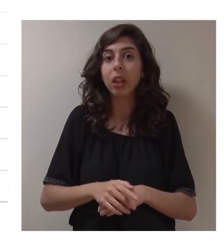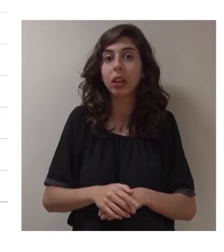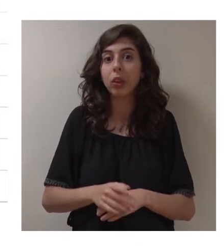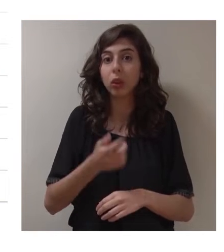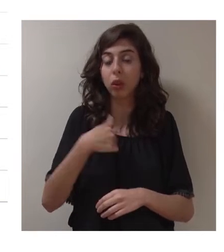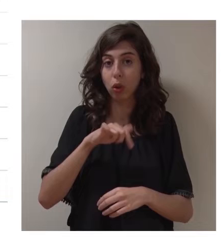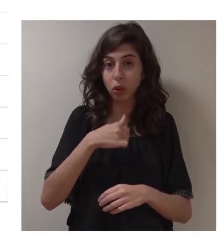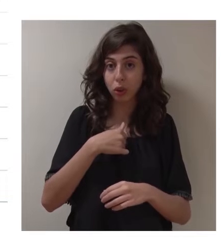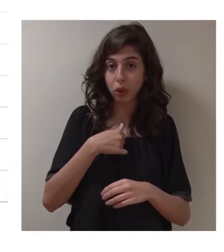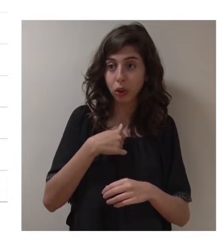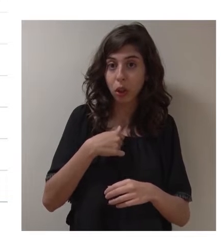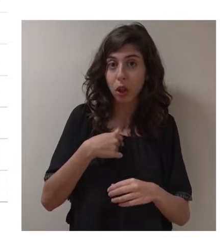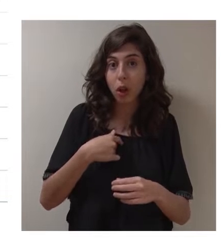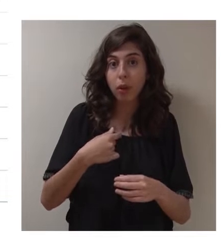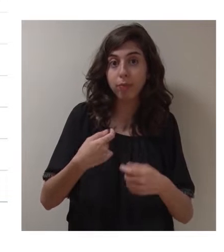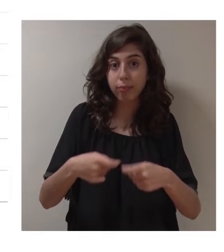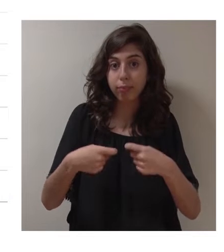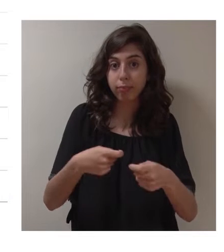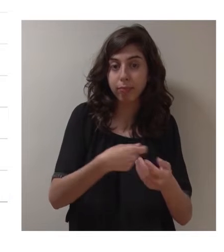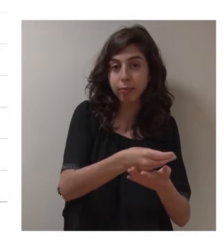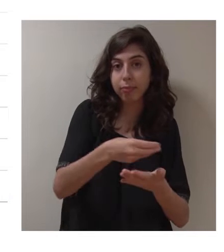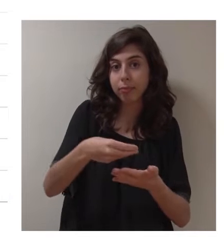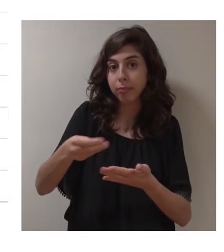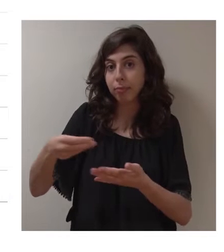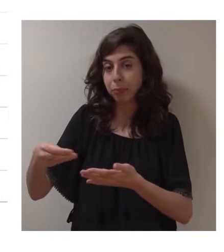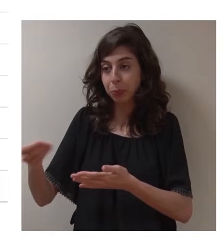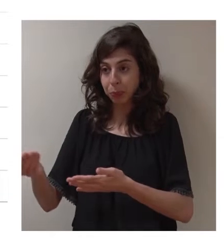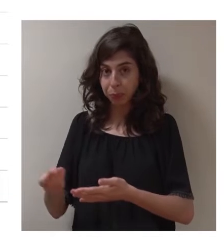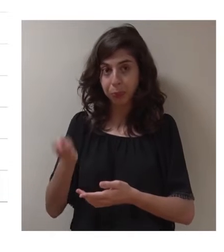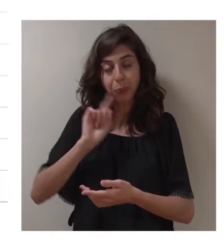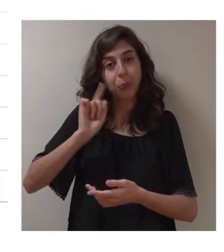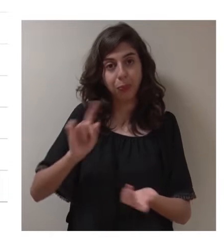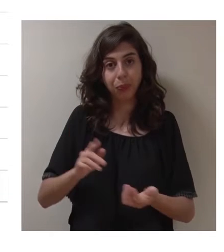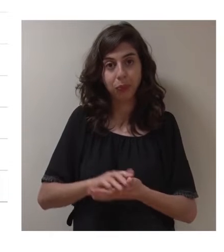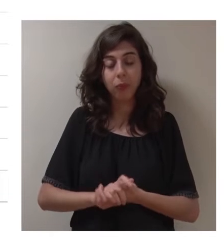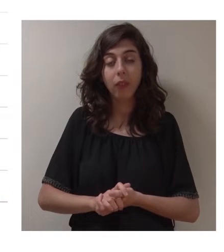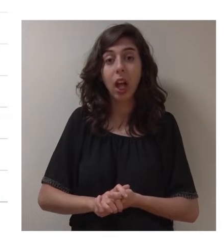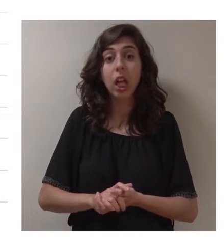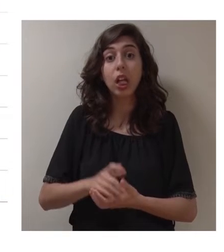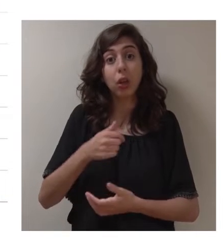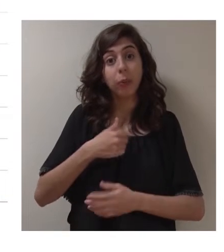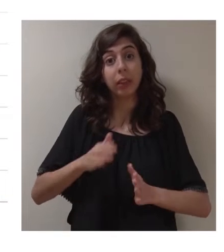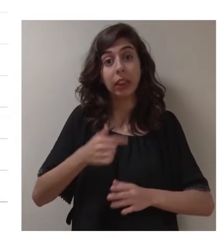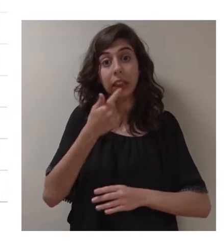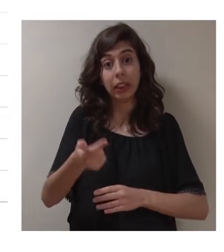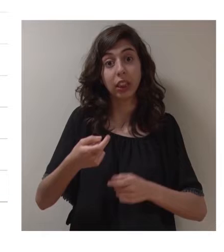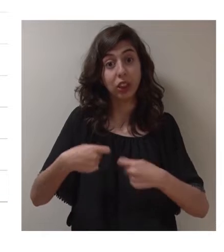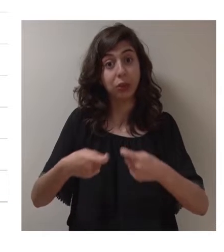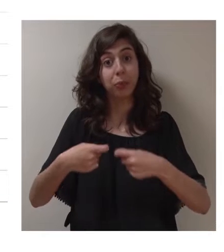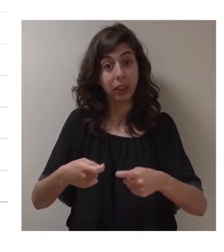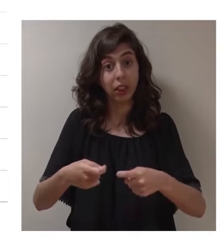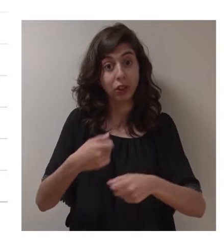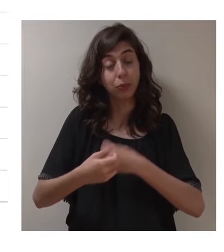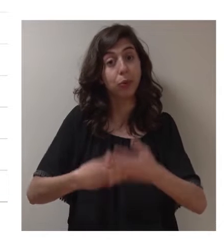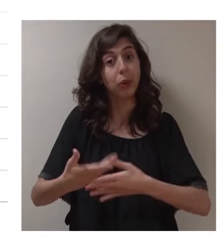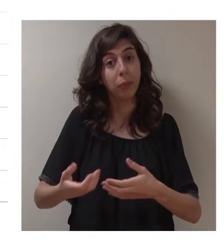Distribuímos as receitas por despesas que para nós são fundamentais. É verdade que tenho aqui que vos dizer que